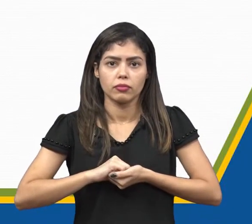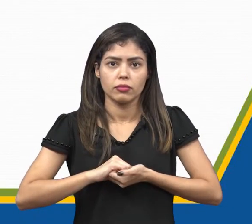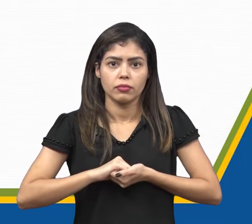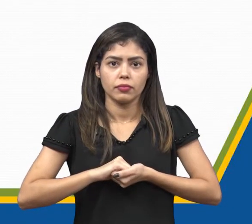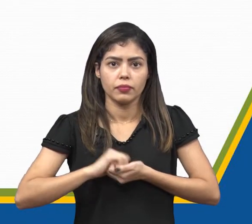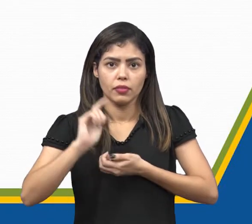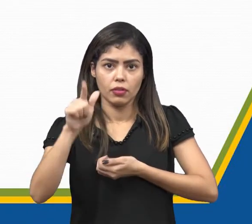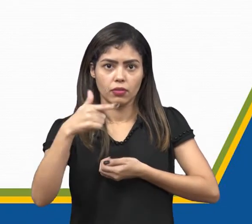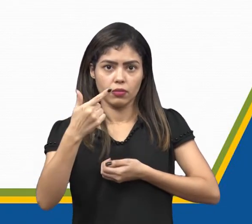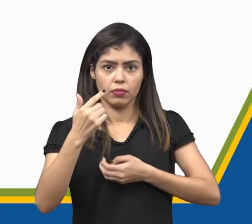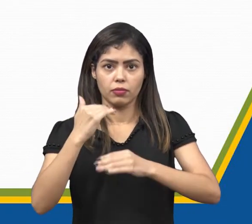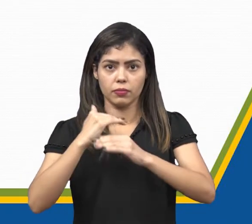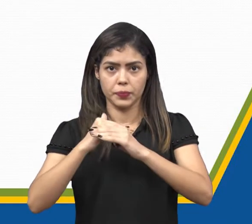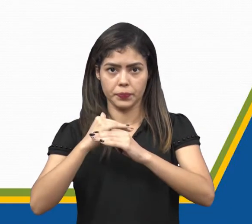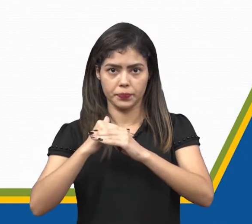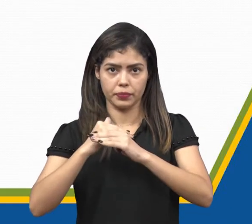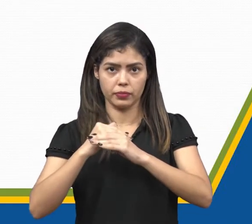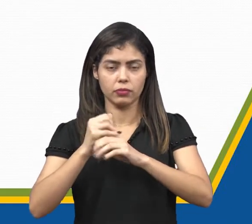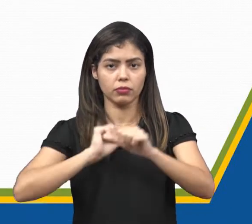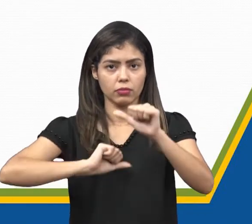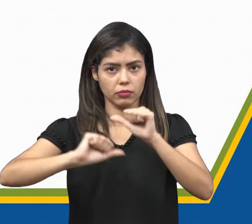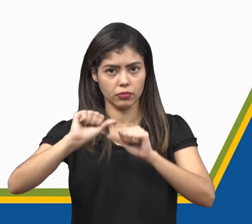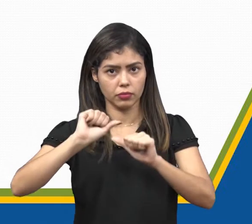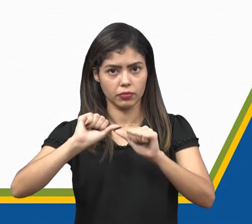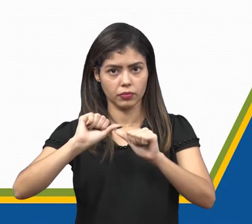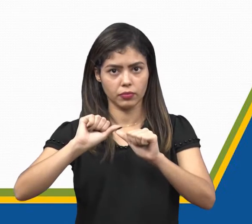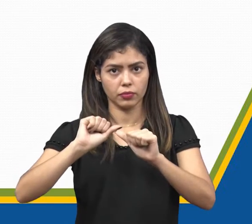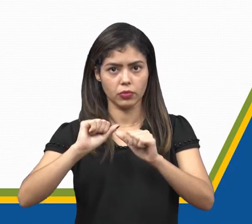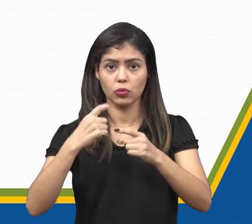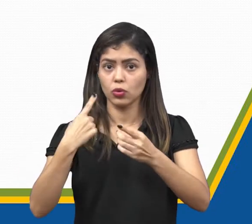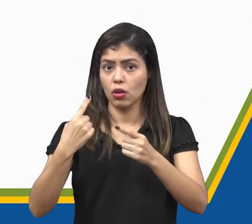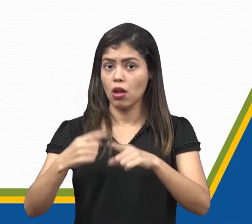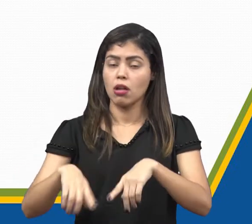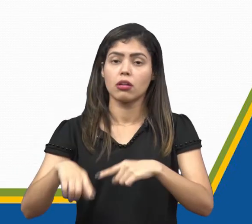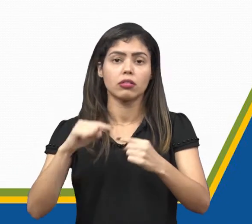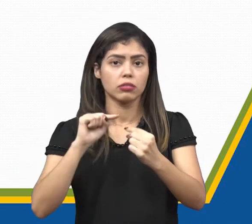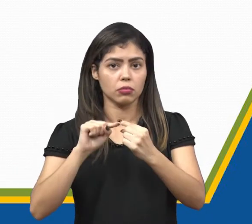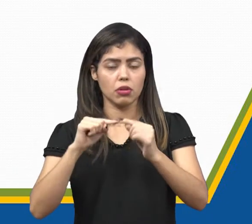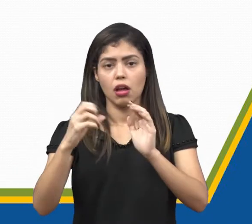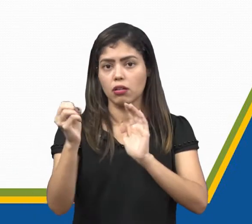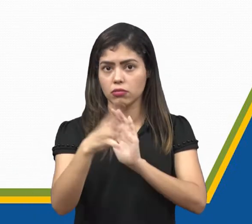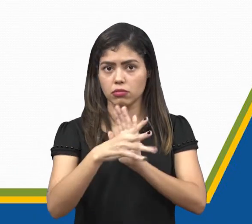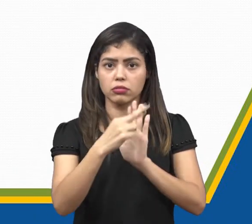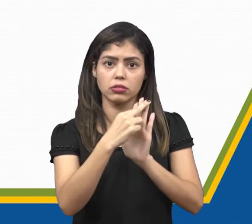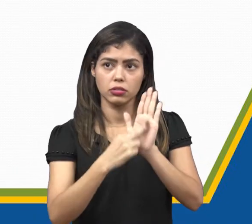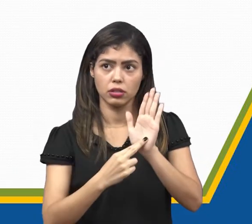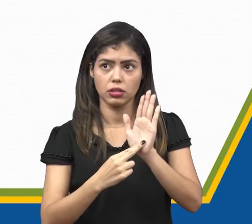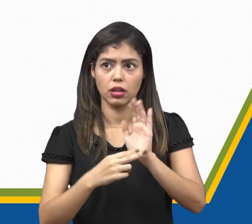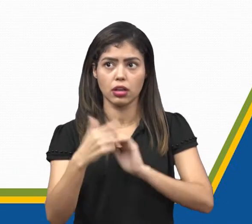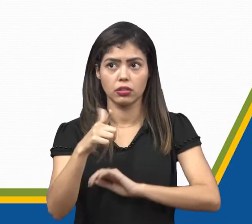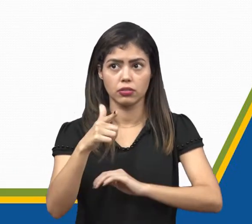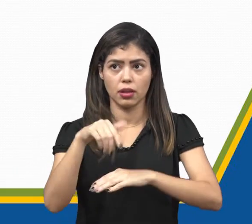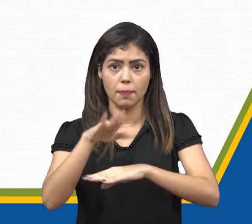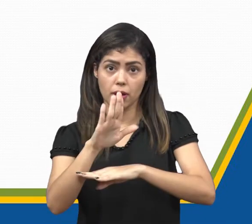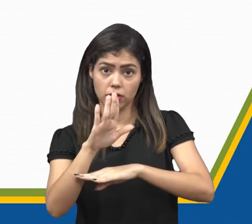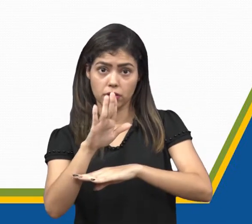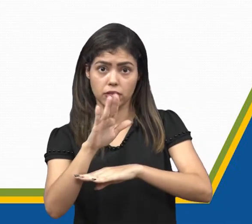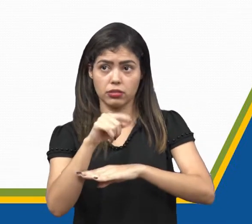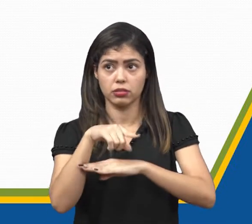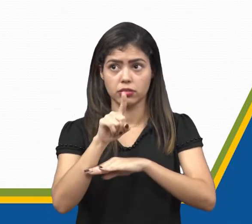Outra situação que mudou após o acordo ortográfico da língua portuguesa é que não possuem mais acento